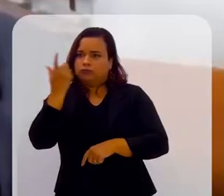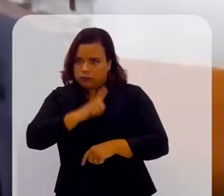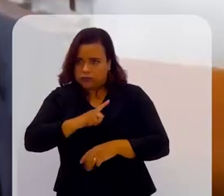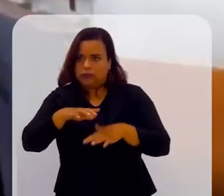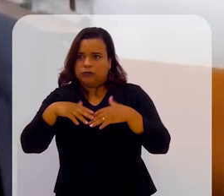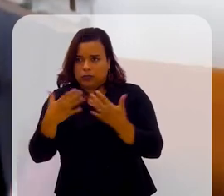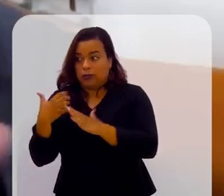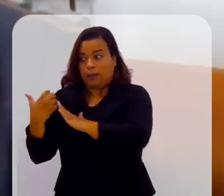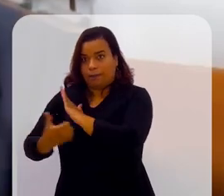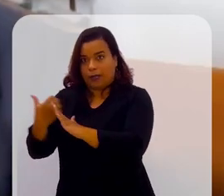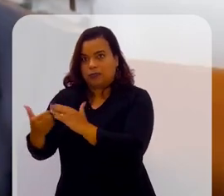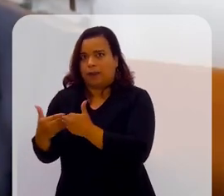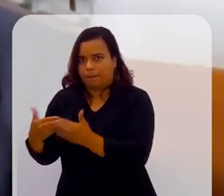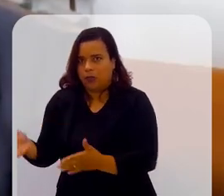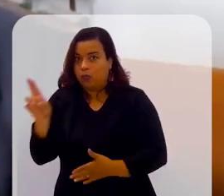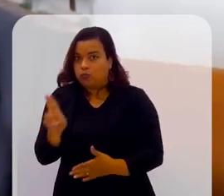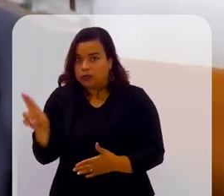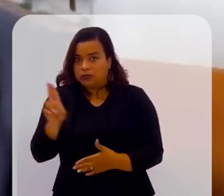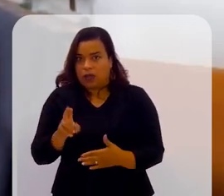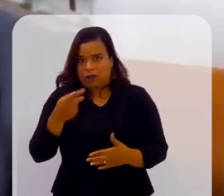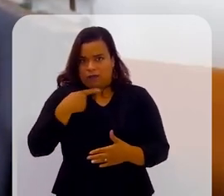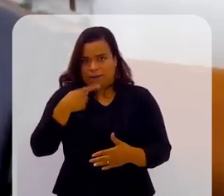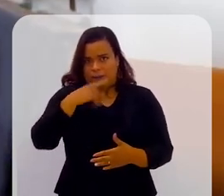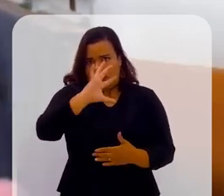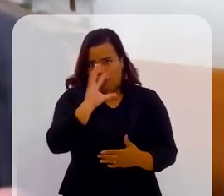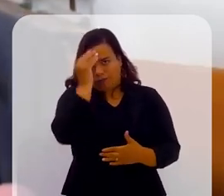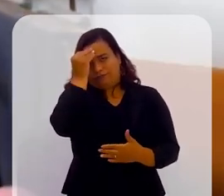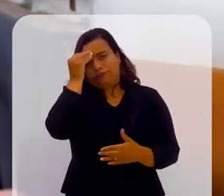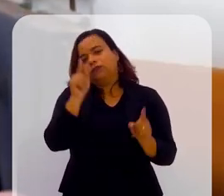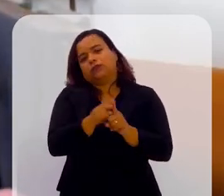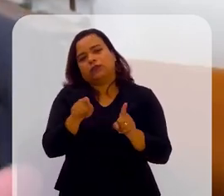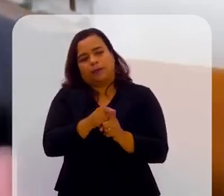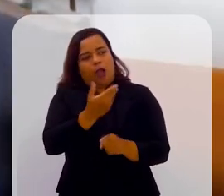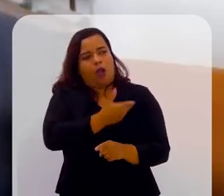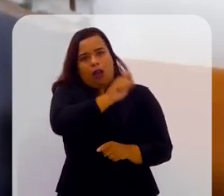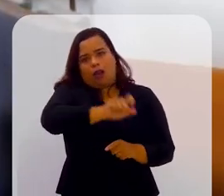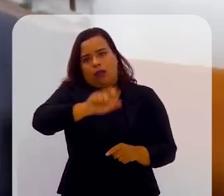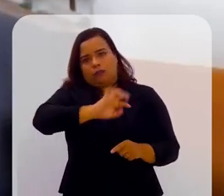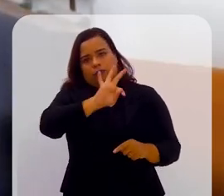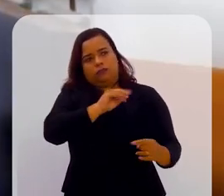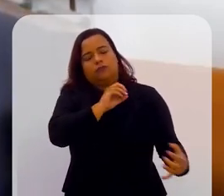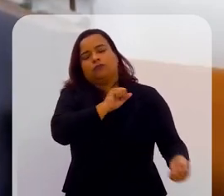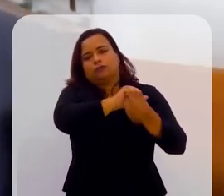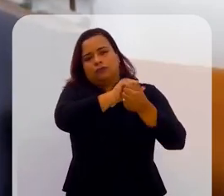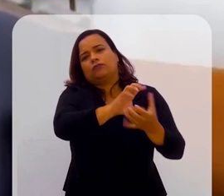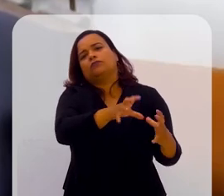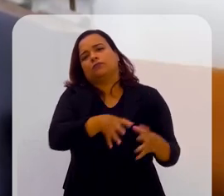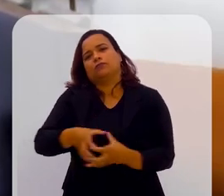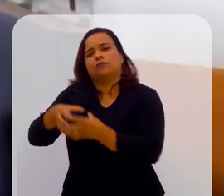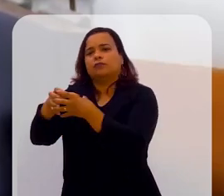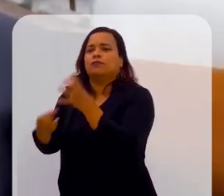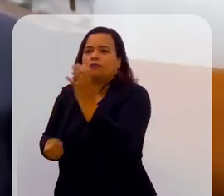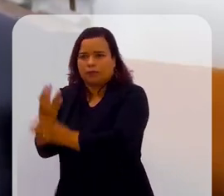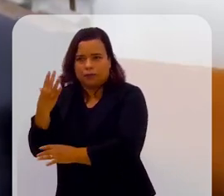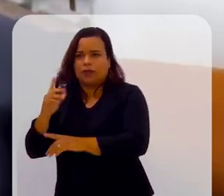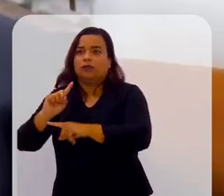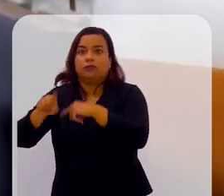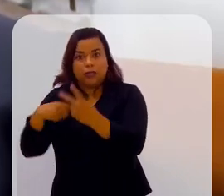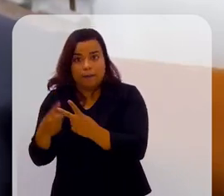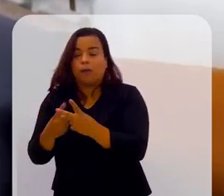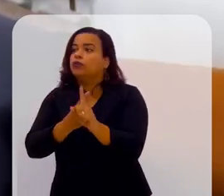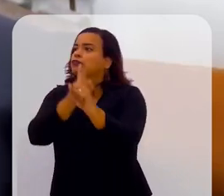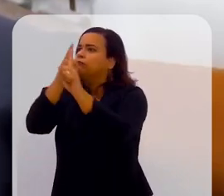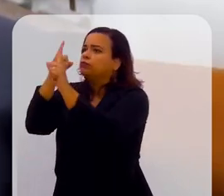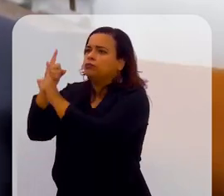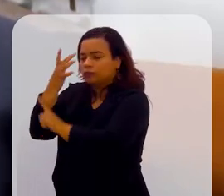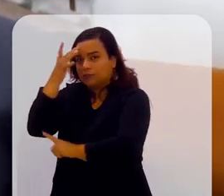abri uma empresa que usava esse conhecimento meu e de outros colegas, com outros colegas, e depois dessa empresa a gente conheceu